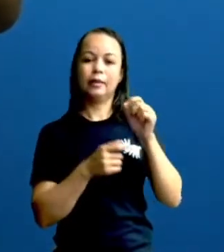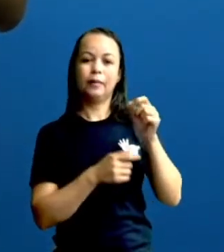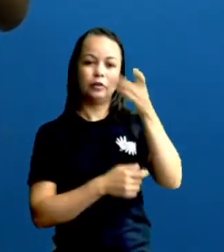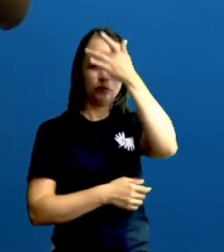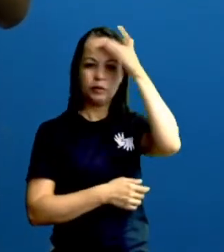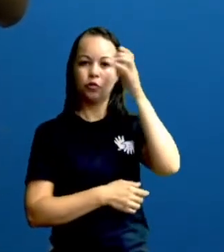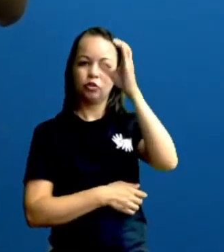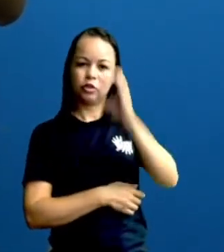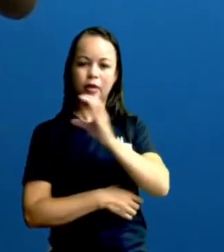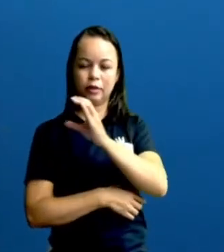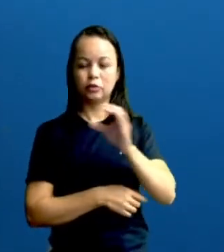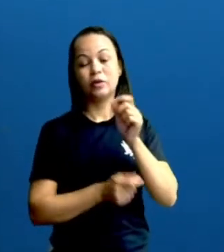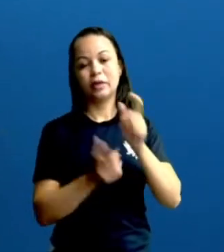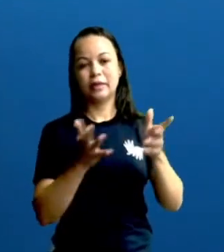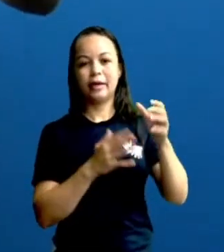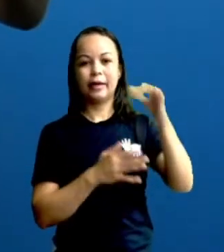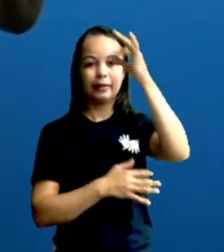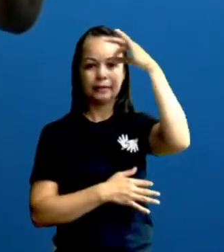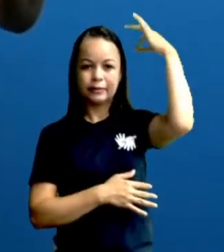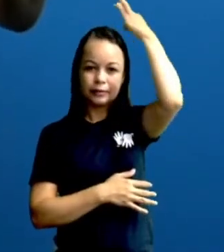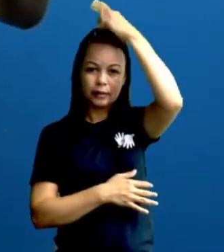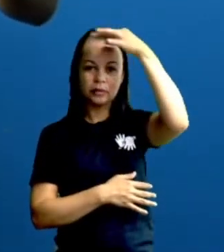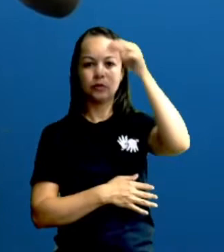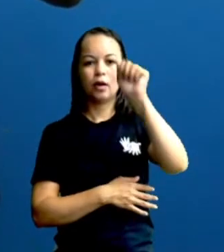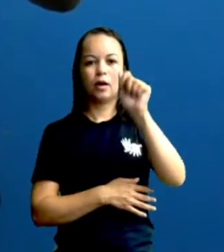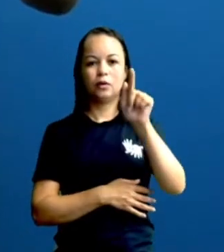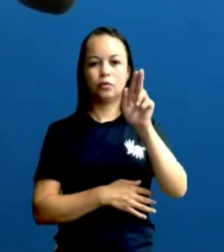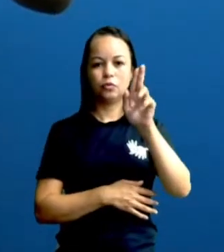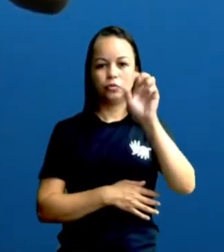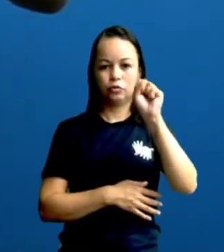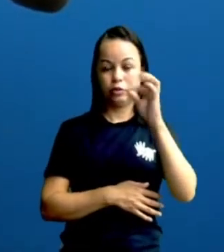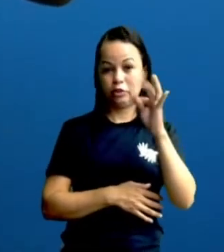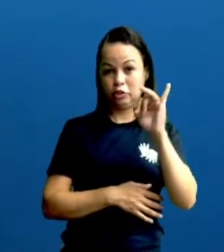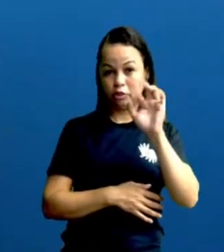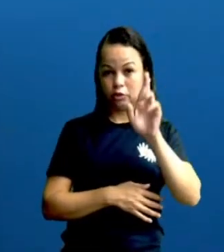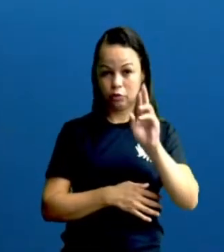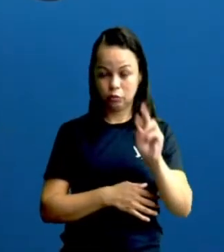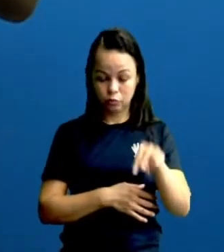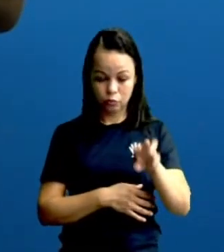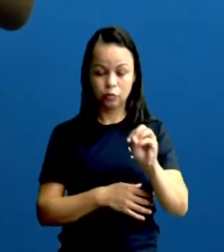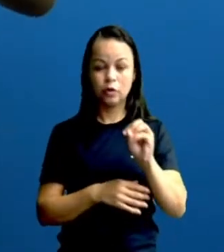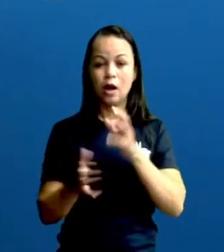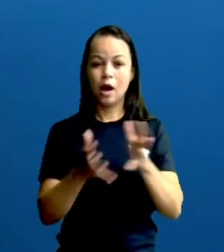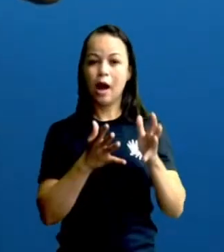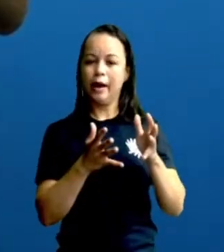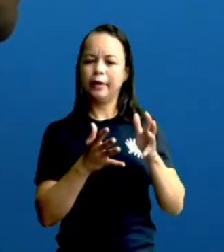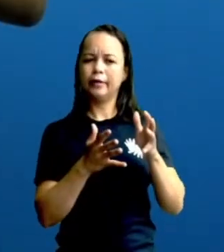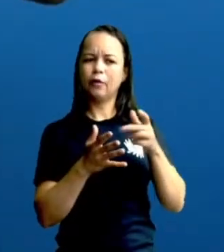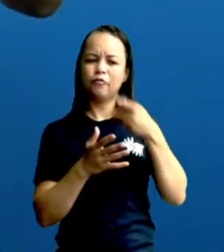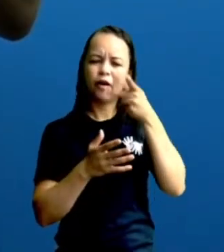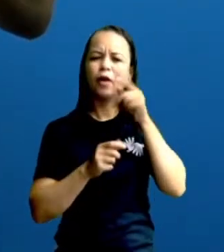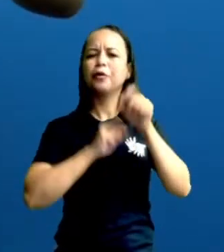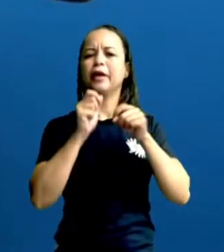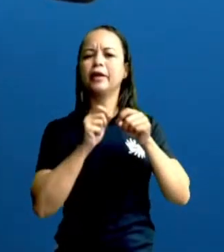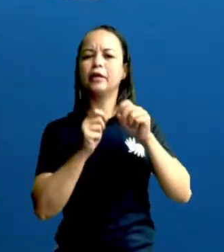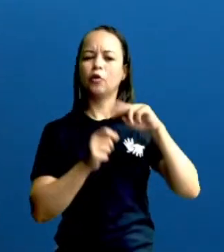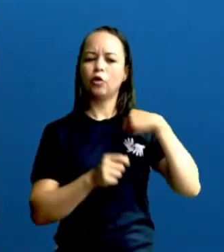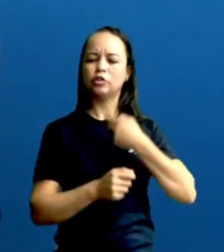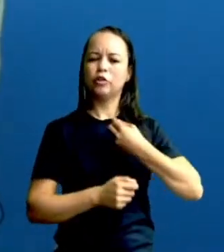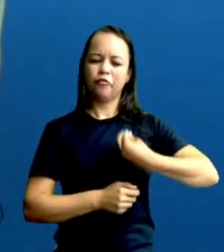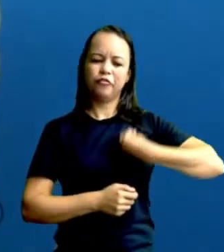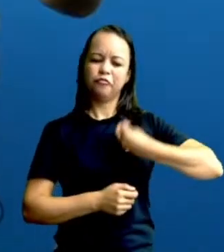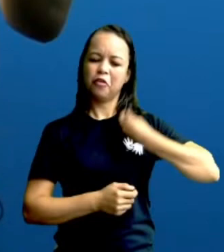Ele diz que a gente só vive o presente. Mas é interessante que é... Para a gente viver o presente de uma forma plena, saudável,